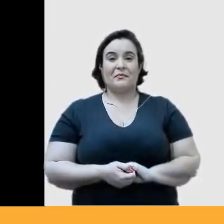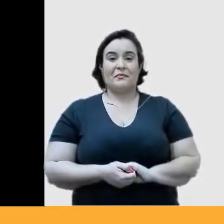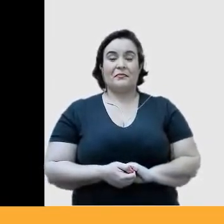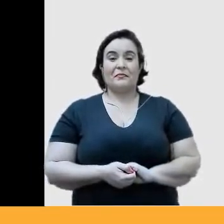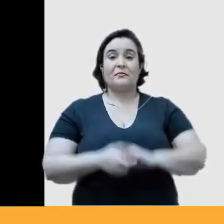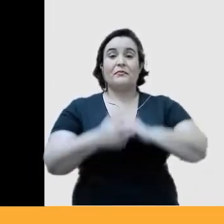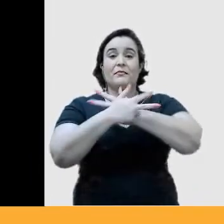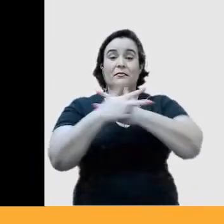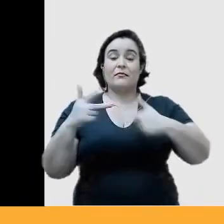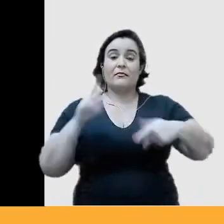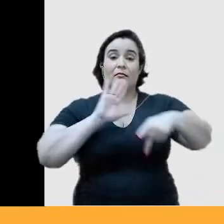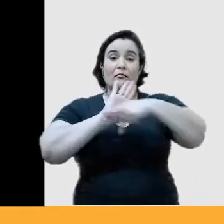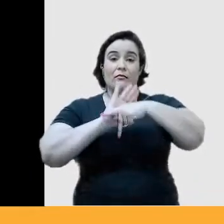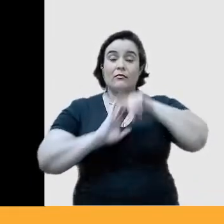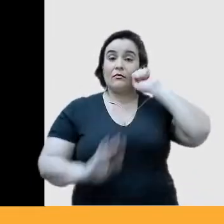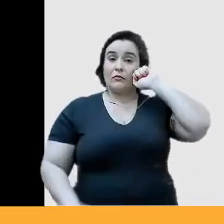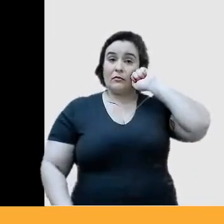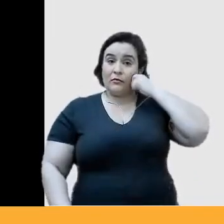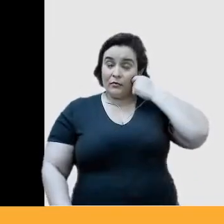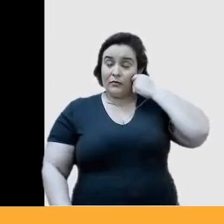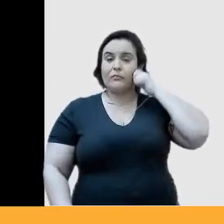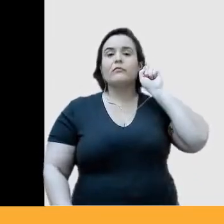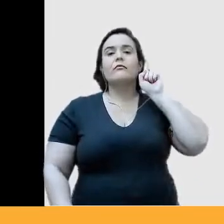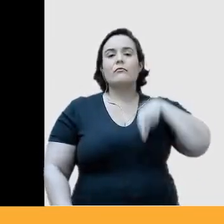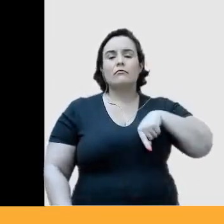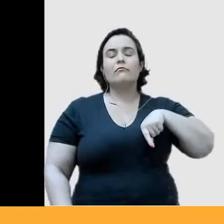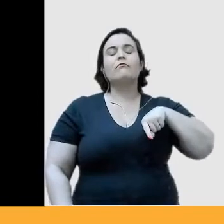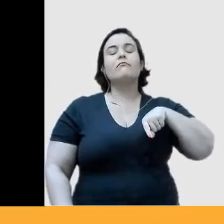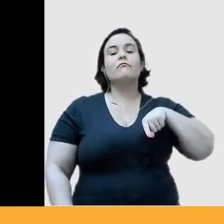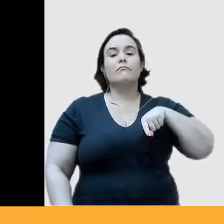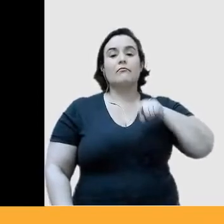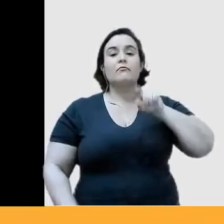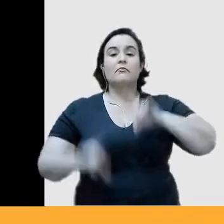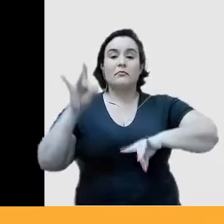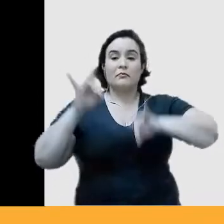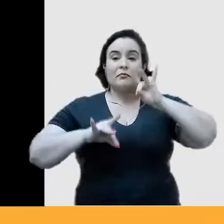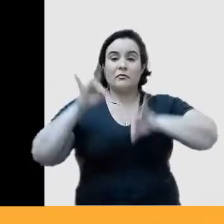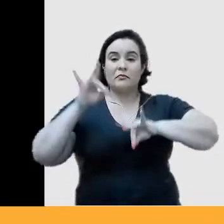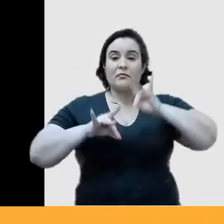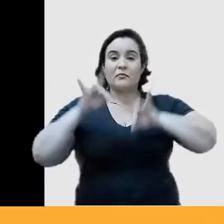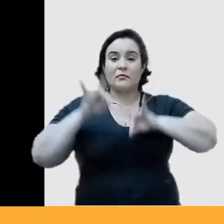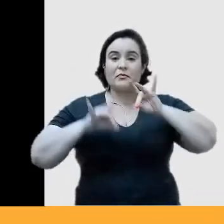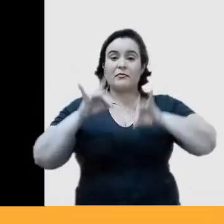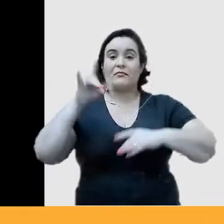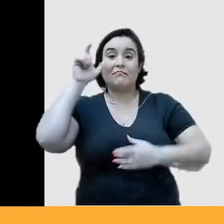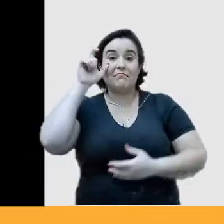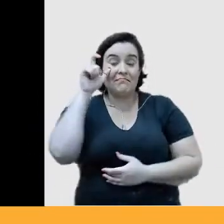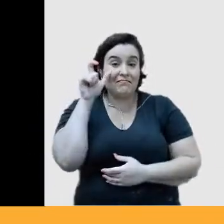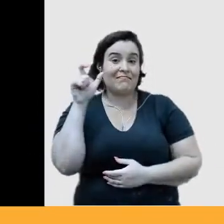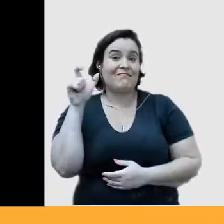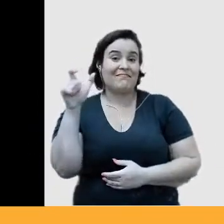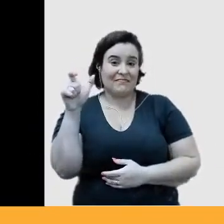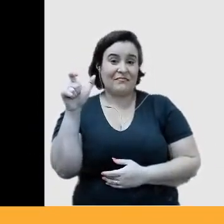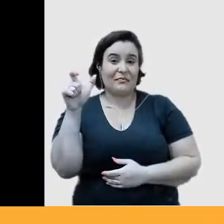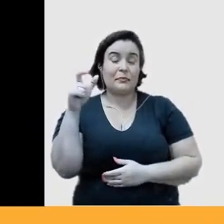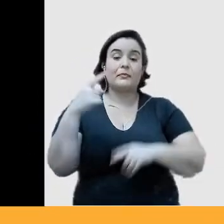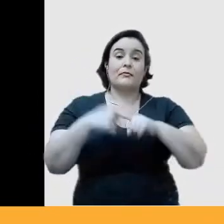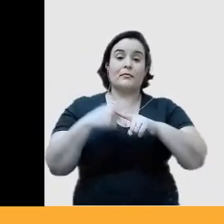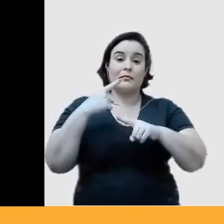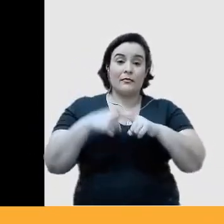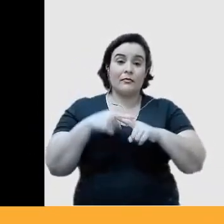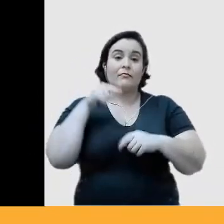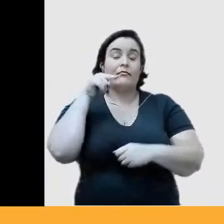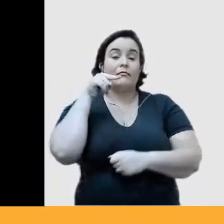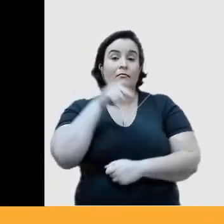foi um projeto super interessante, porque com ele